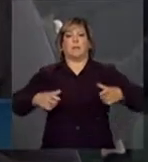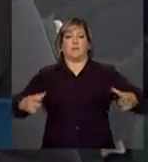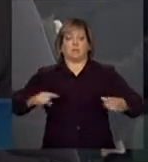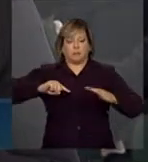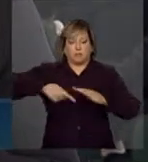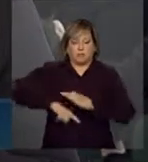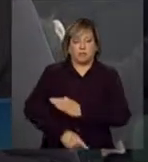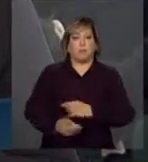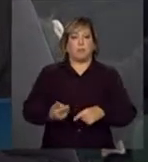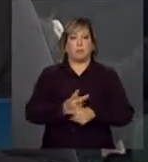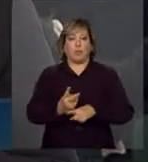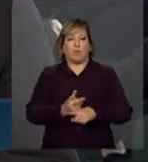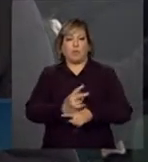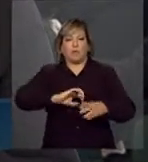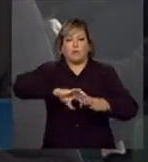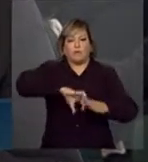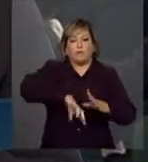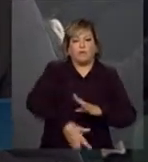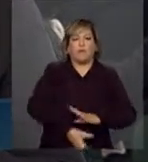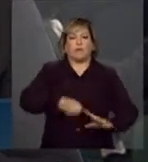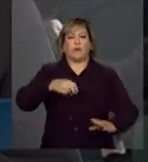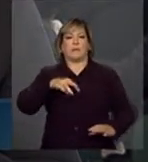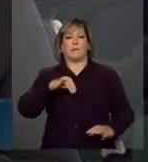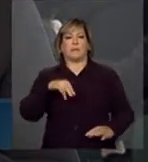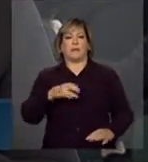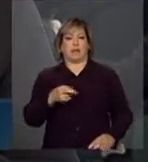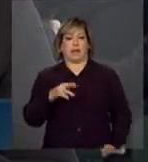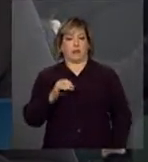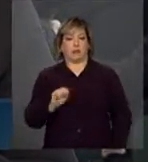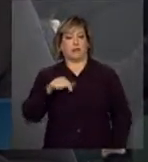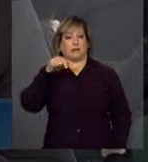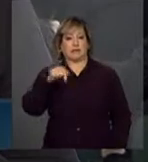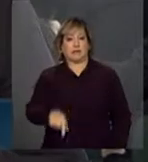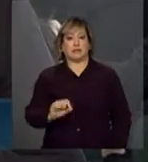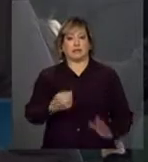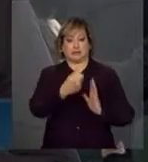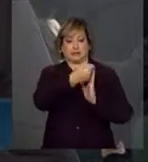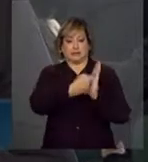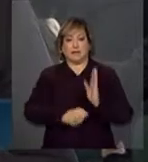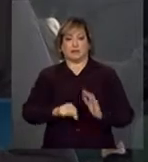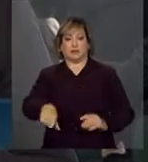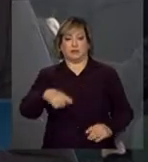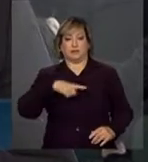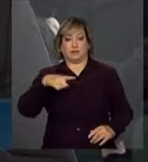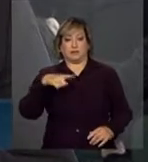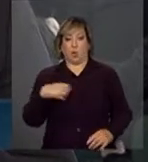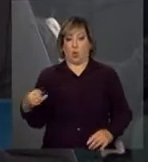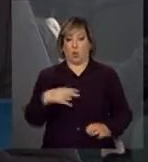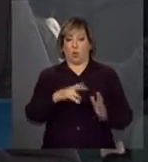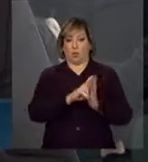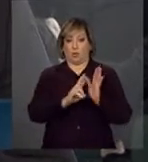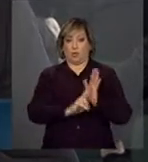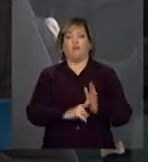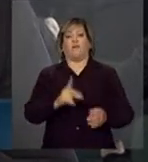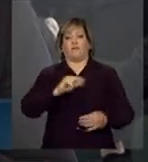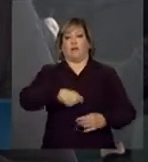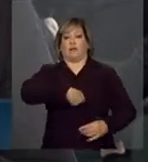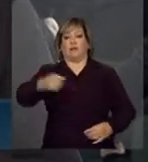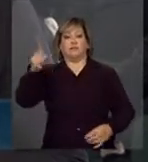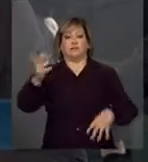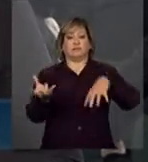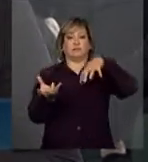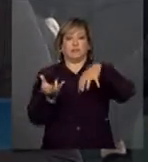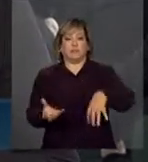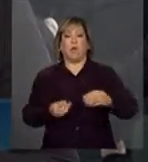e também transformação de minérios. O texto do marco regulatório da mineração vai ser enviado ao Congresso Nacional na forma de